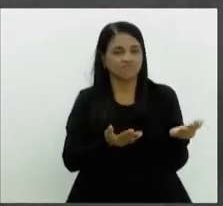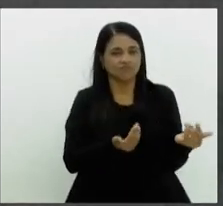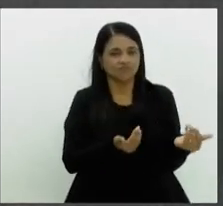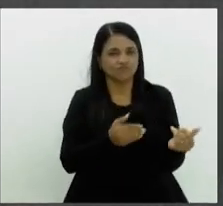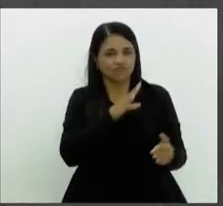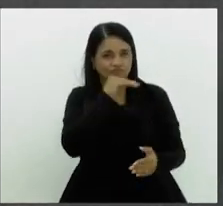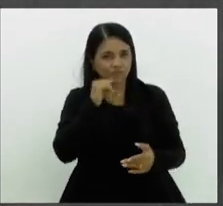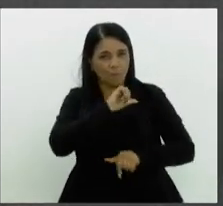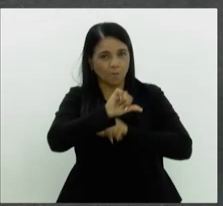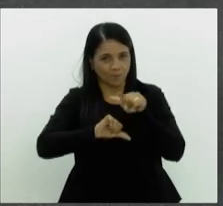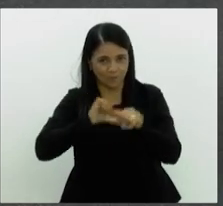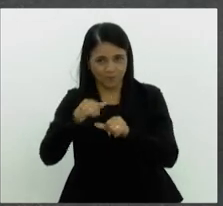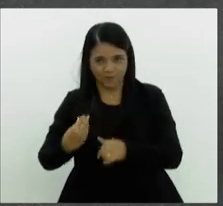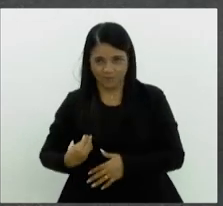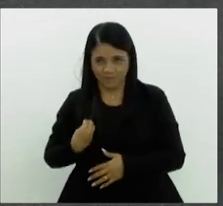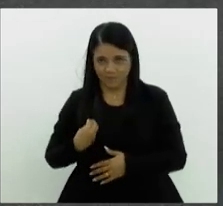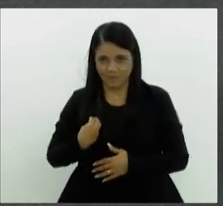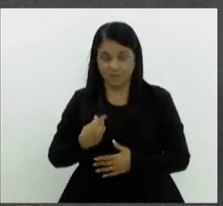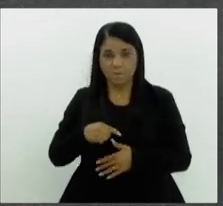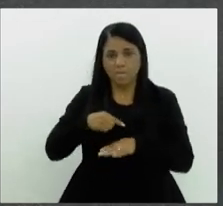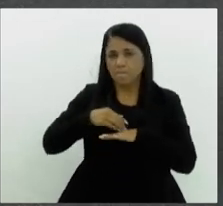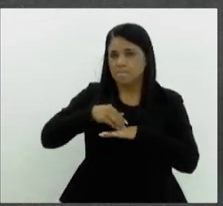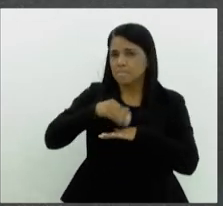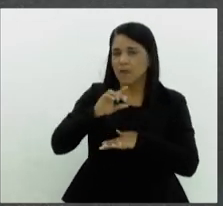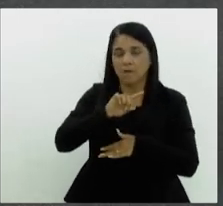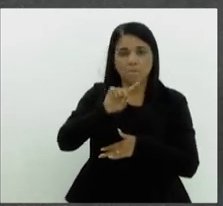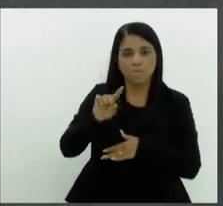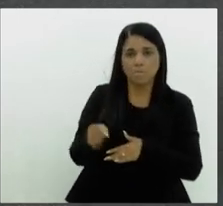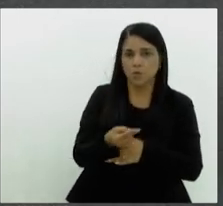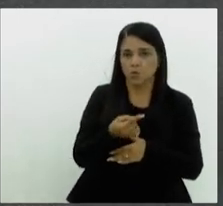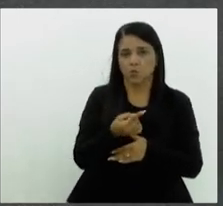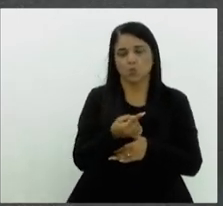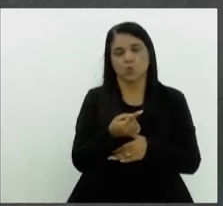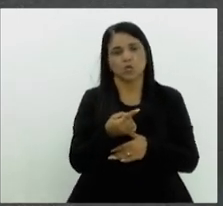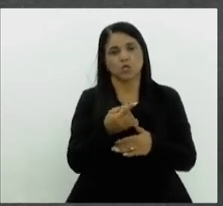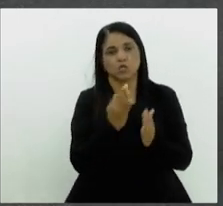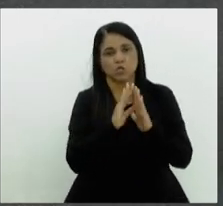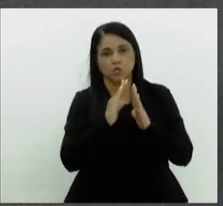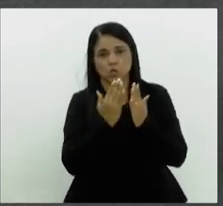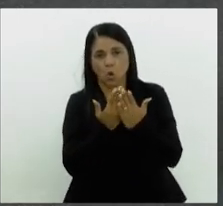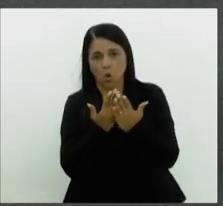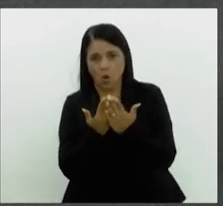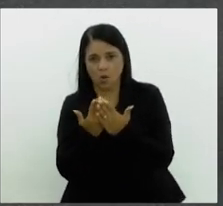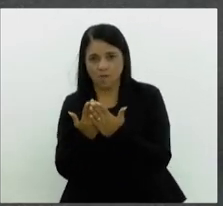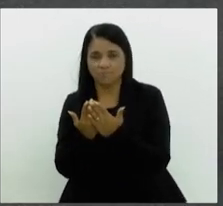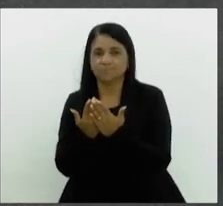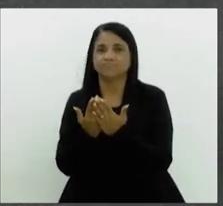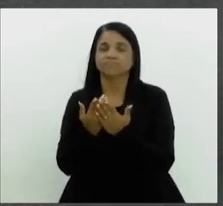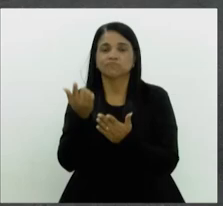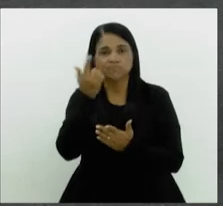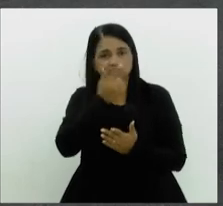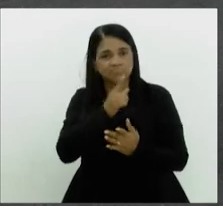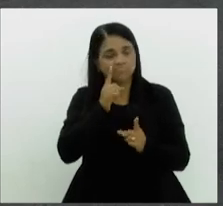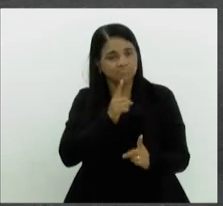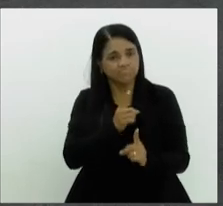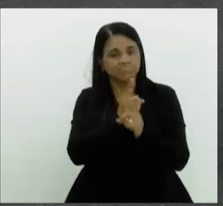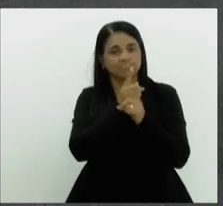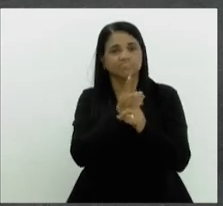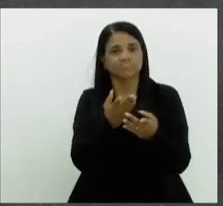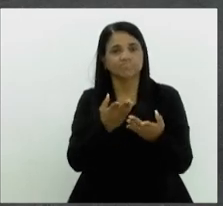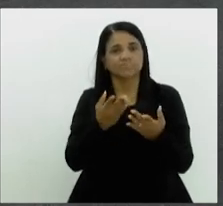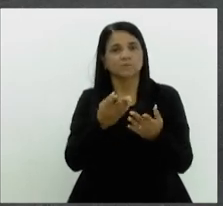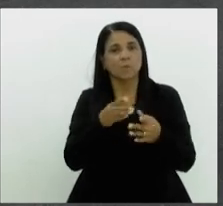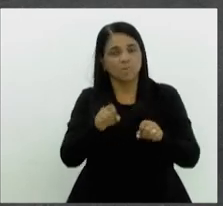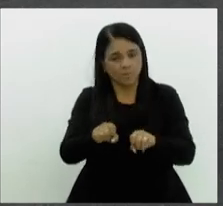da rede. São mais de mil escolas na rede e essa é uma forma que nós encontramos a partir do Parlamento Juvenil de